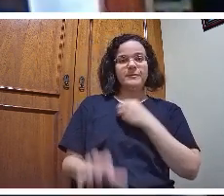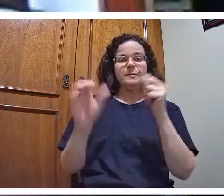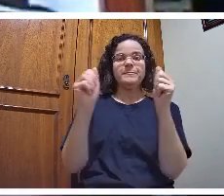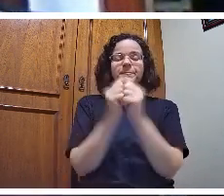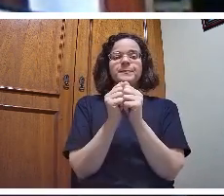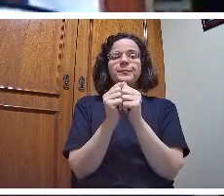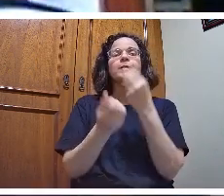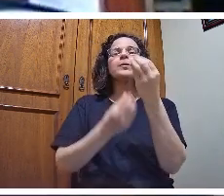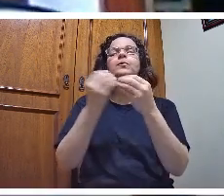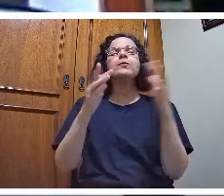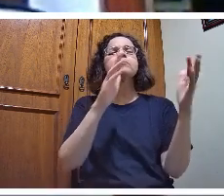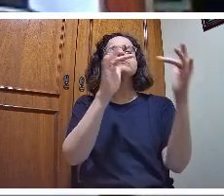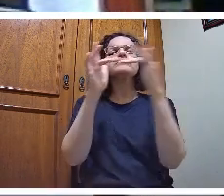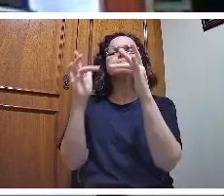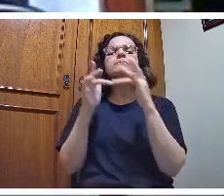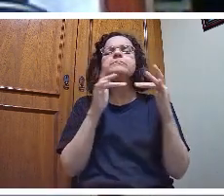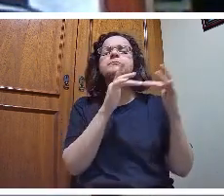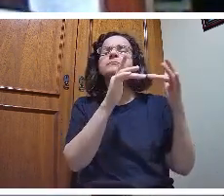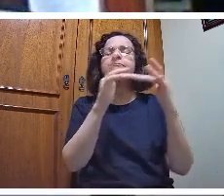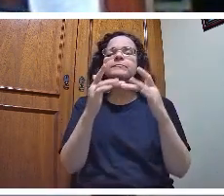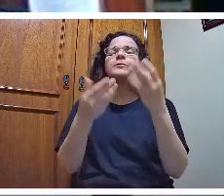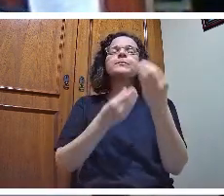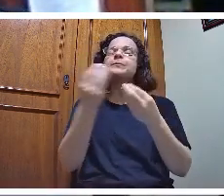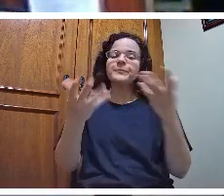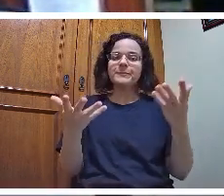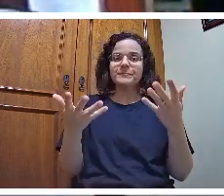Não sei se respondi a sua pergunta, professora.